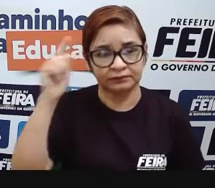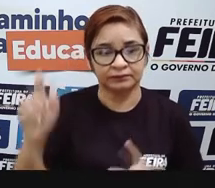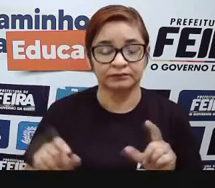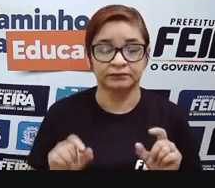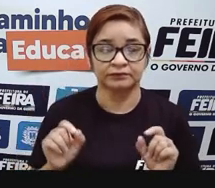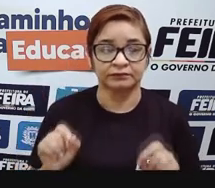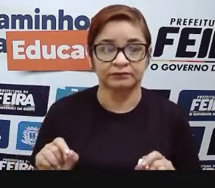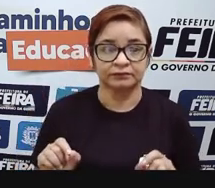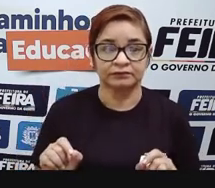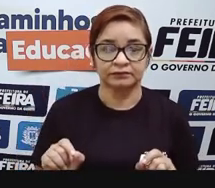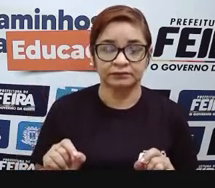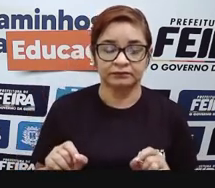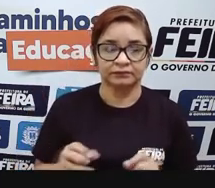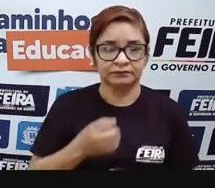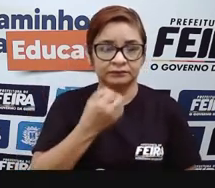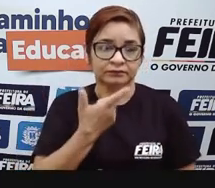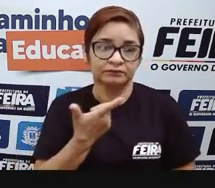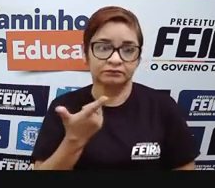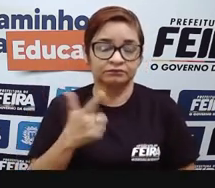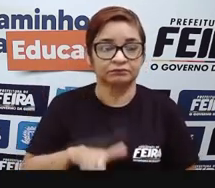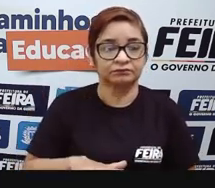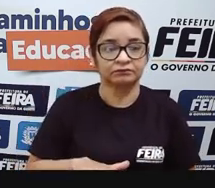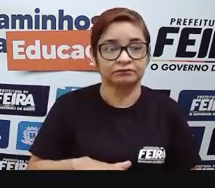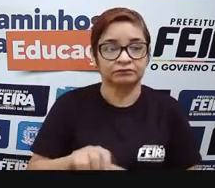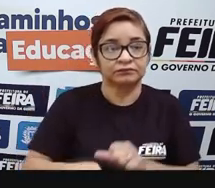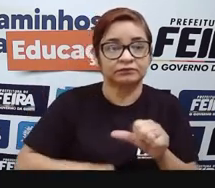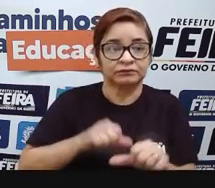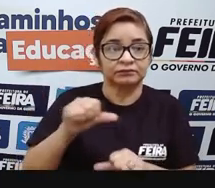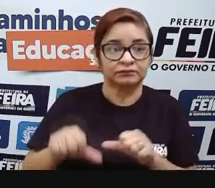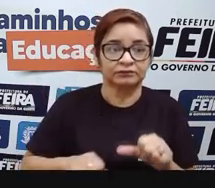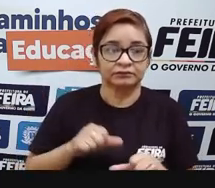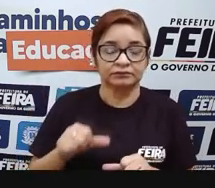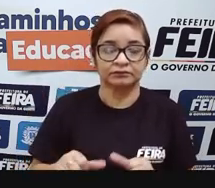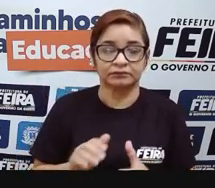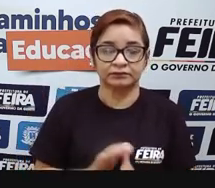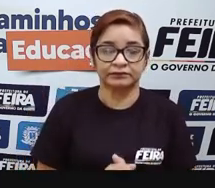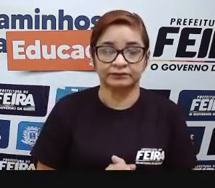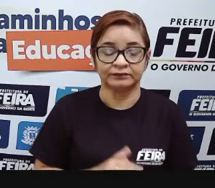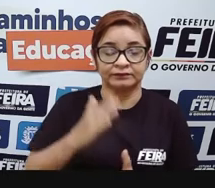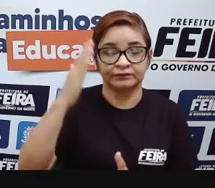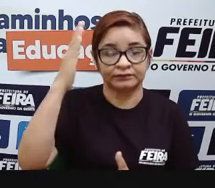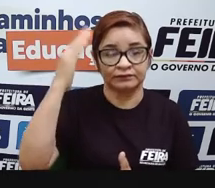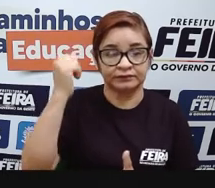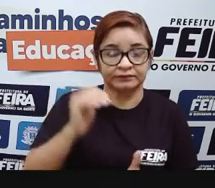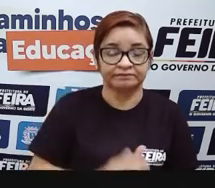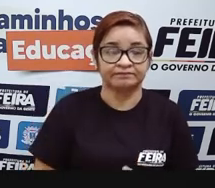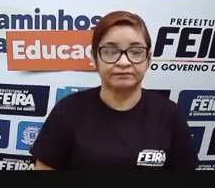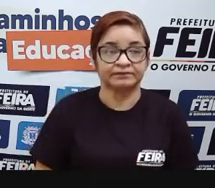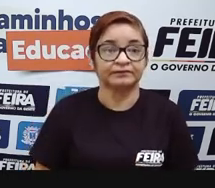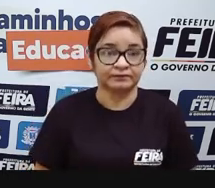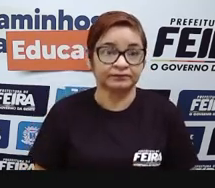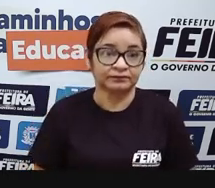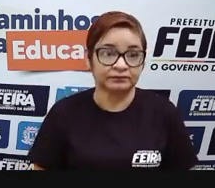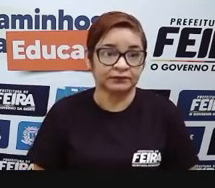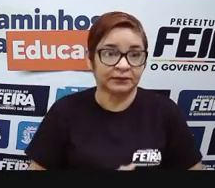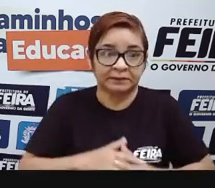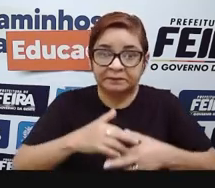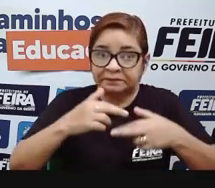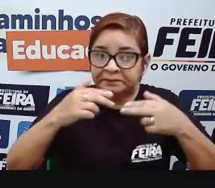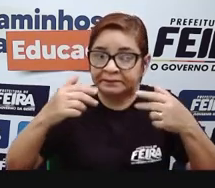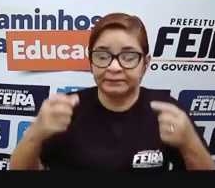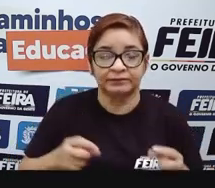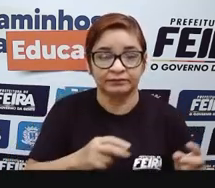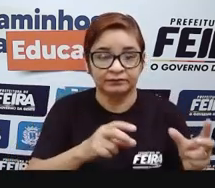foi positiva ou negativa essa mudança, né, já que a gente sabe que o comércio de feira é forte e que uma das